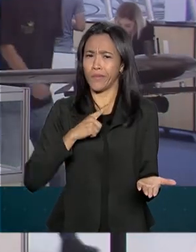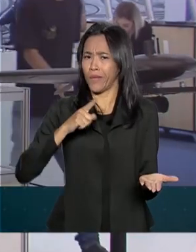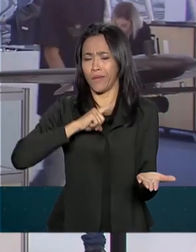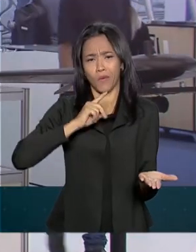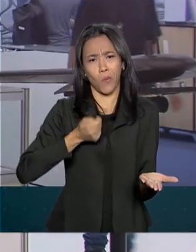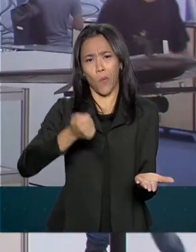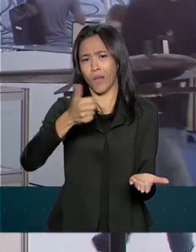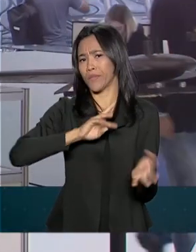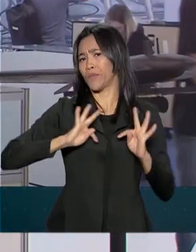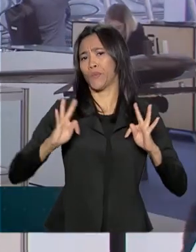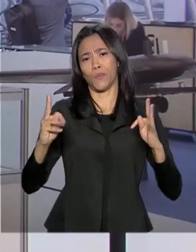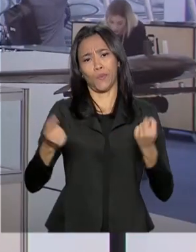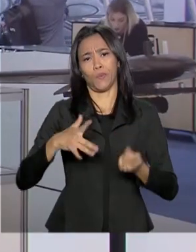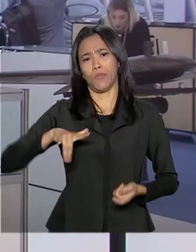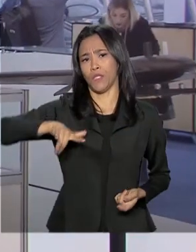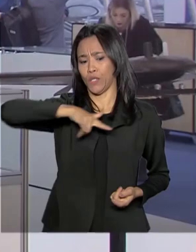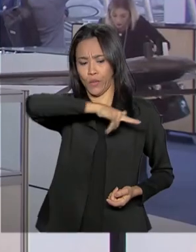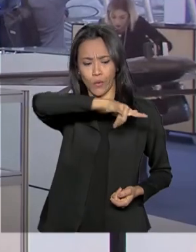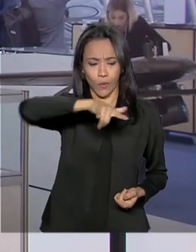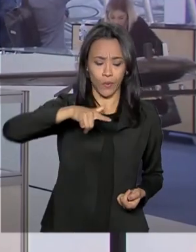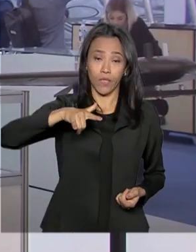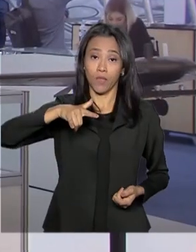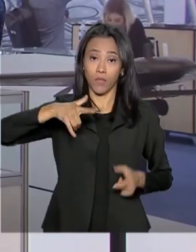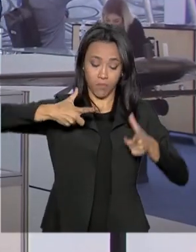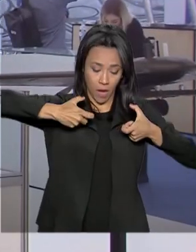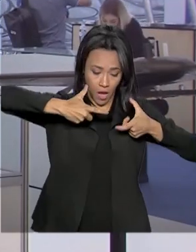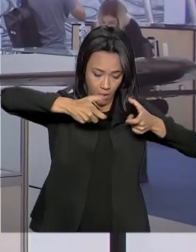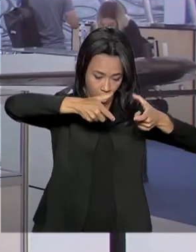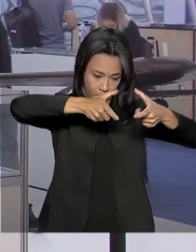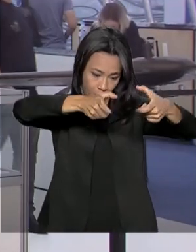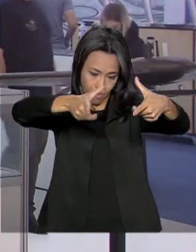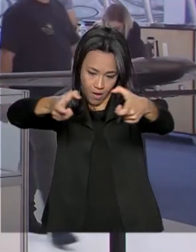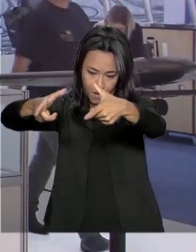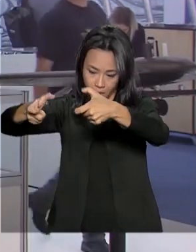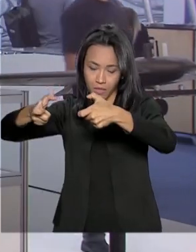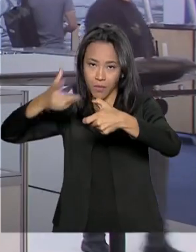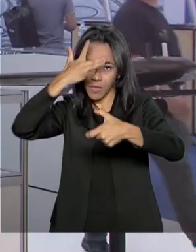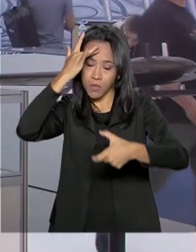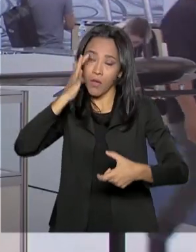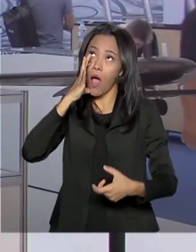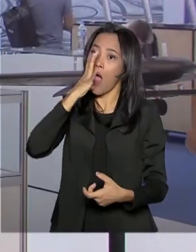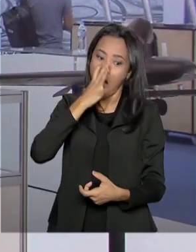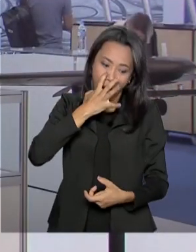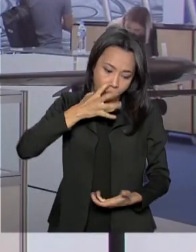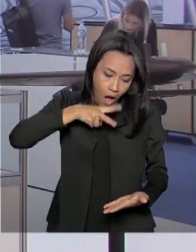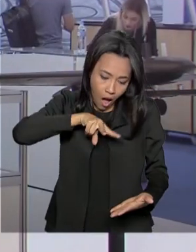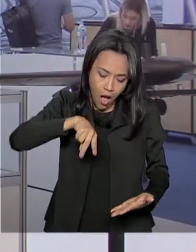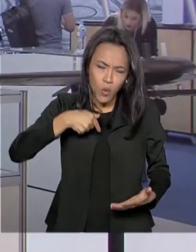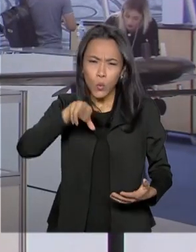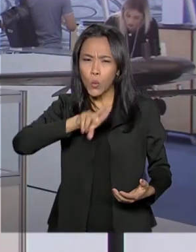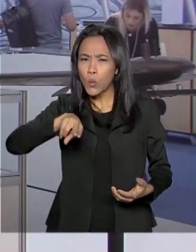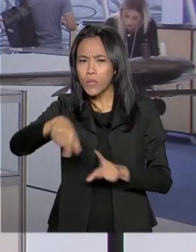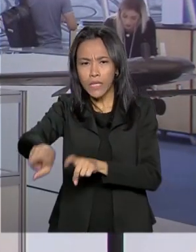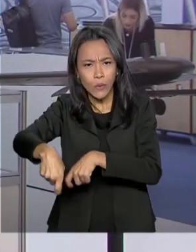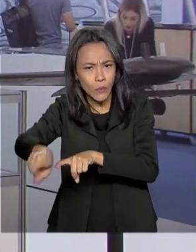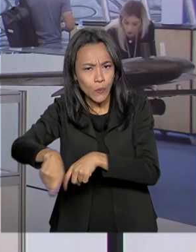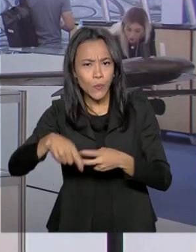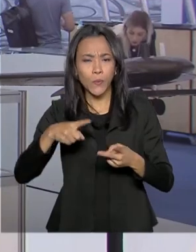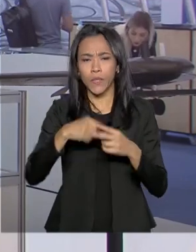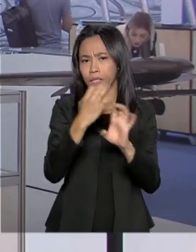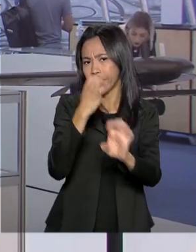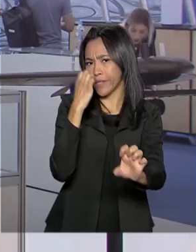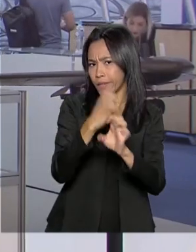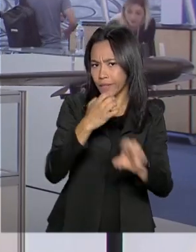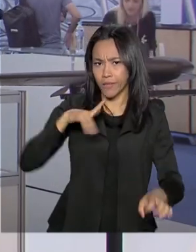quase tudo, desde aquelas imagens aéreas que sempre cativam as pessoas, até uso na agricultura, na engenharia.